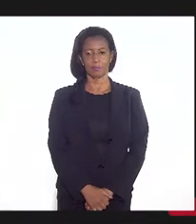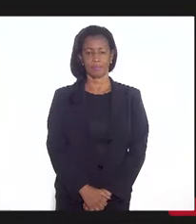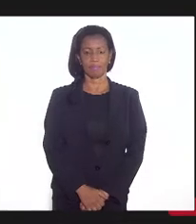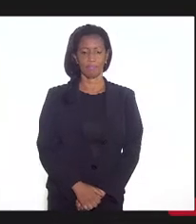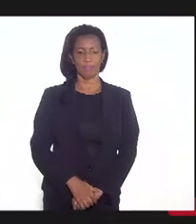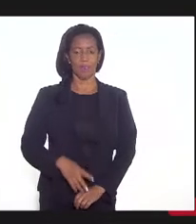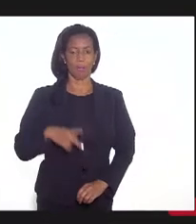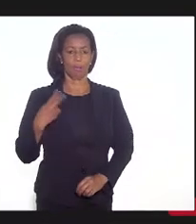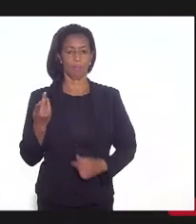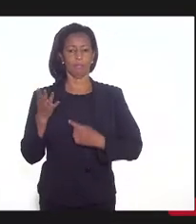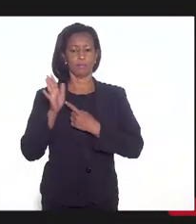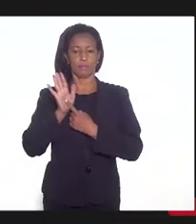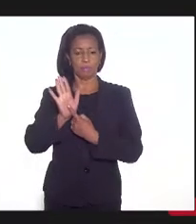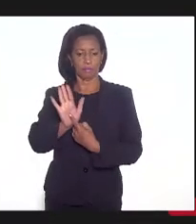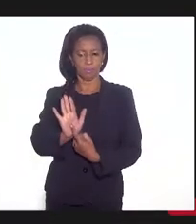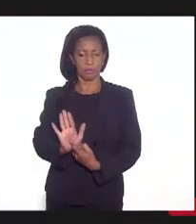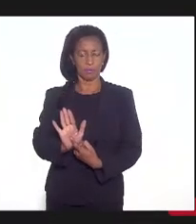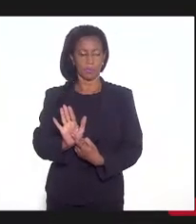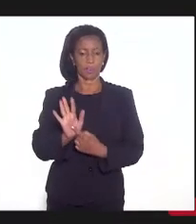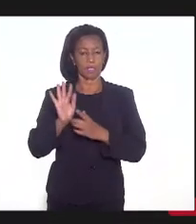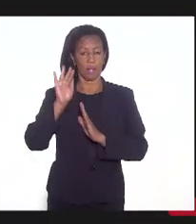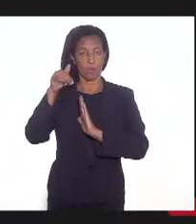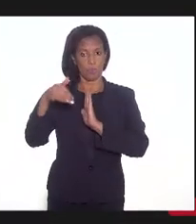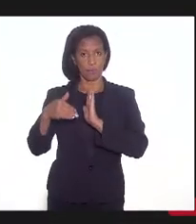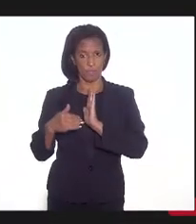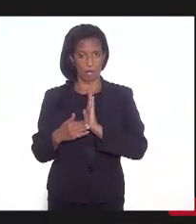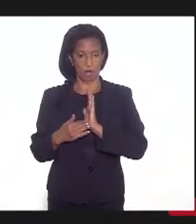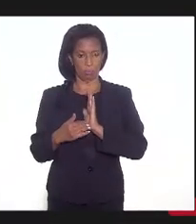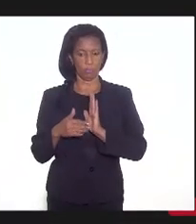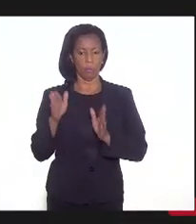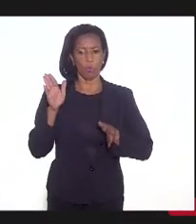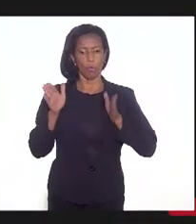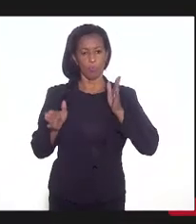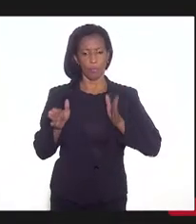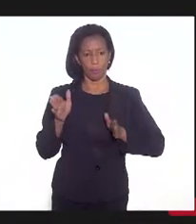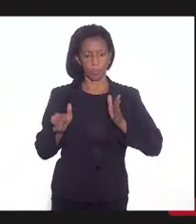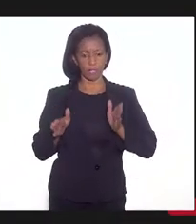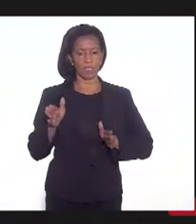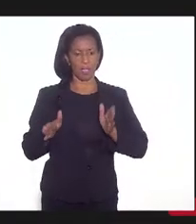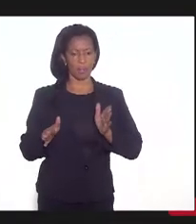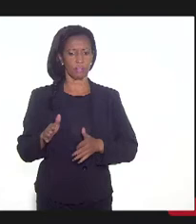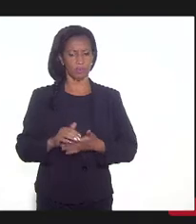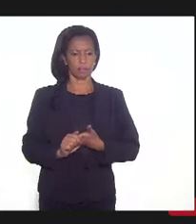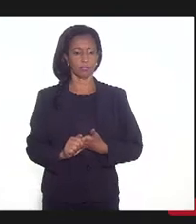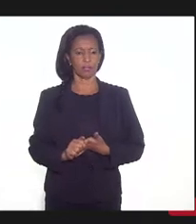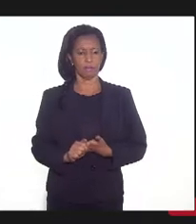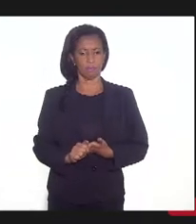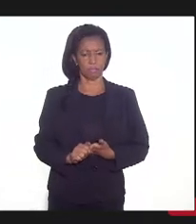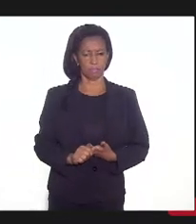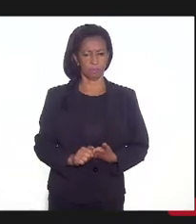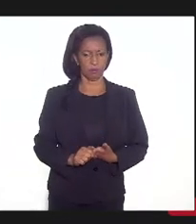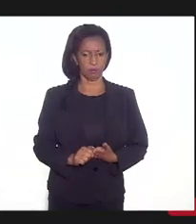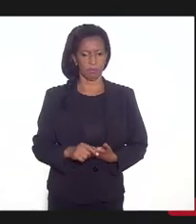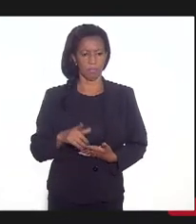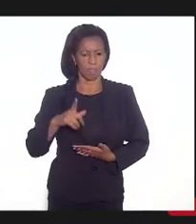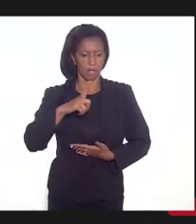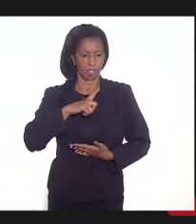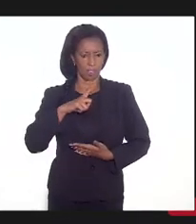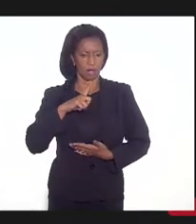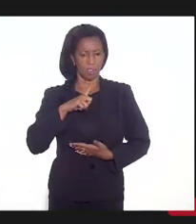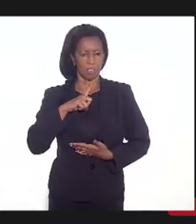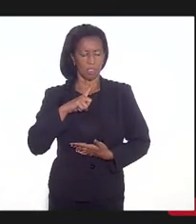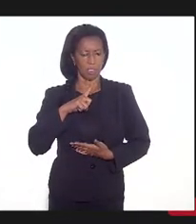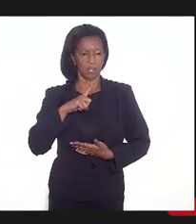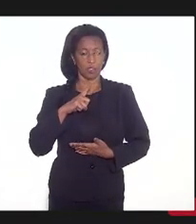para apresentar o plano. nesse meio tempo aqui, em outubro, a gente já tem que ter um